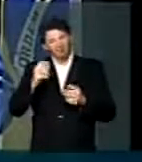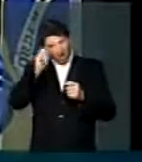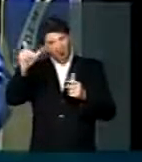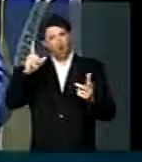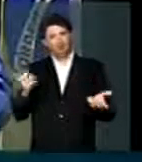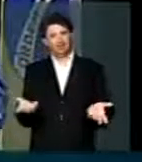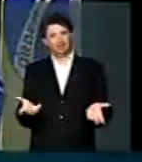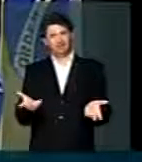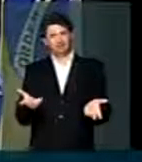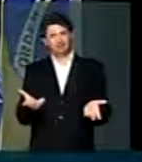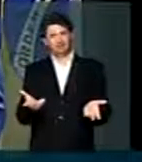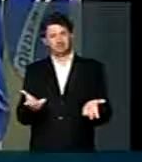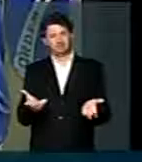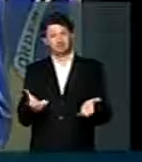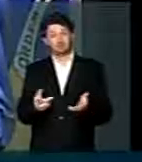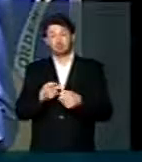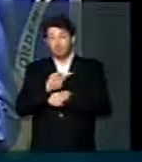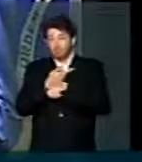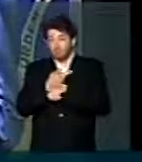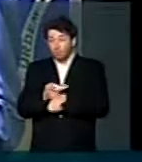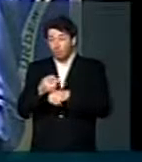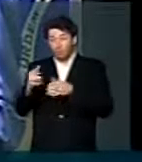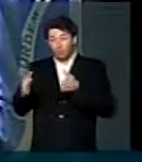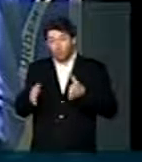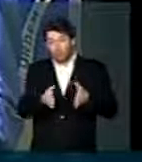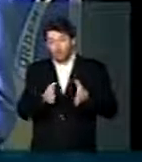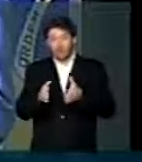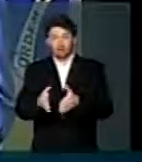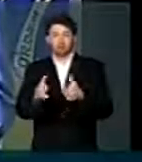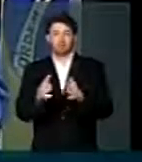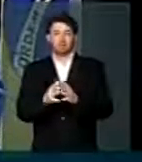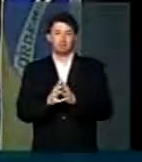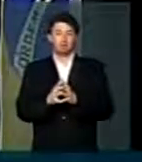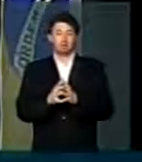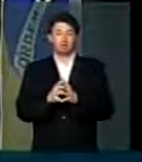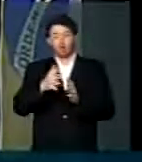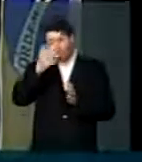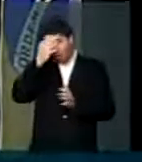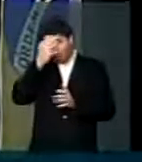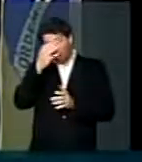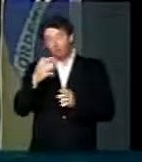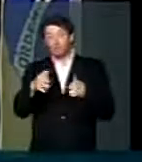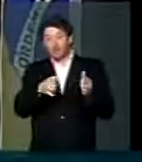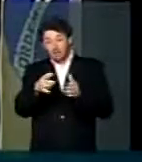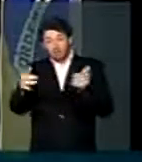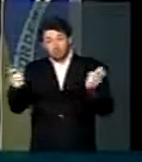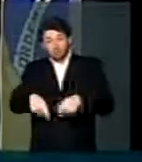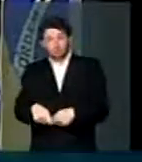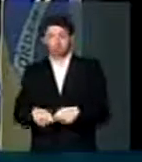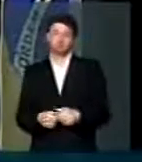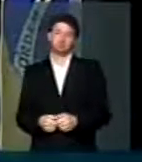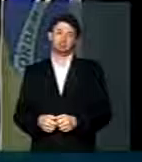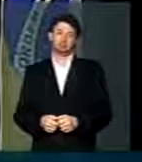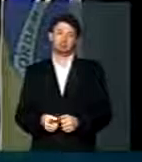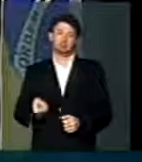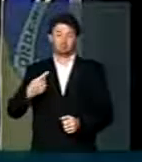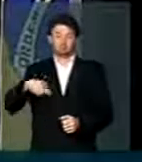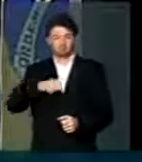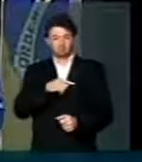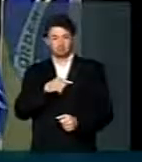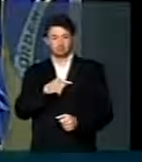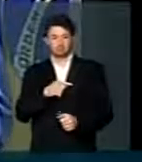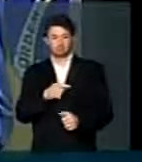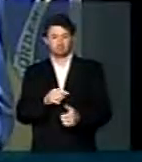e dessas ilusões. Portanto, eu quero convocar o governador do meu estado